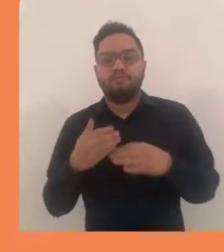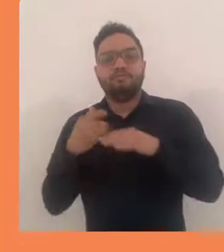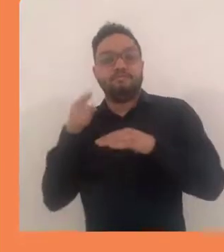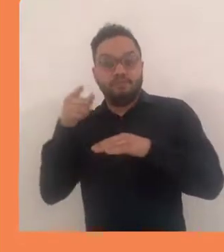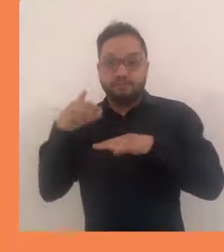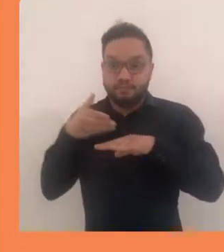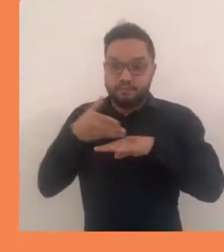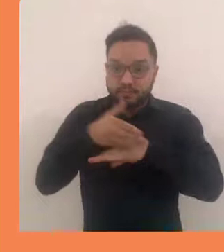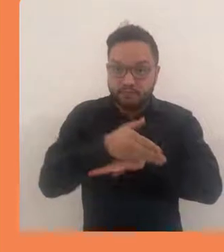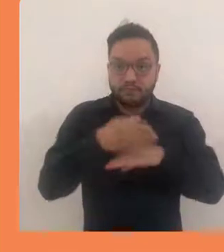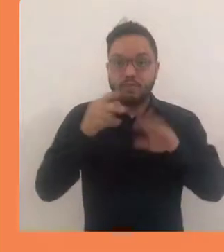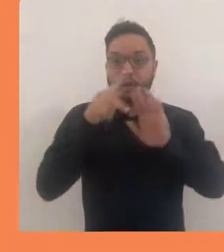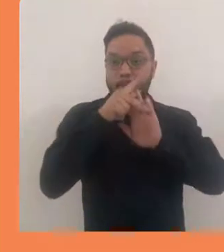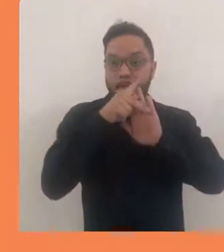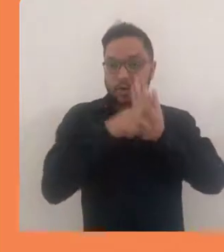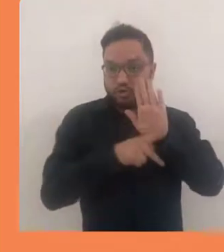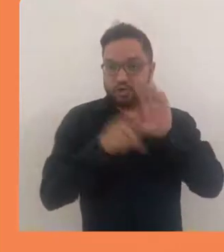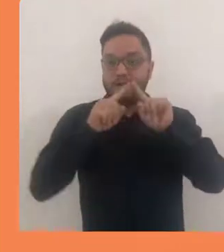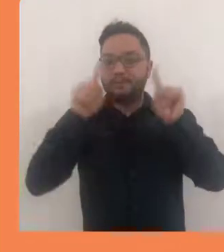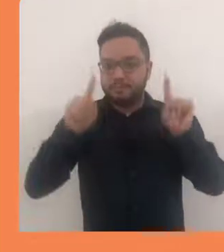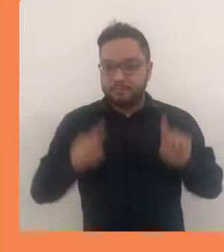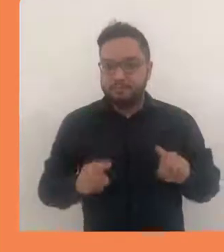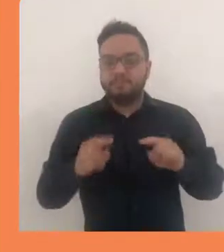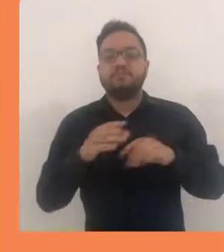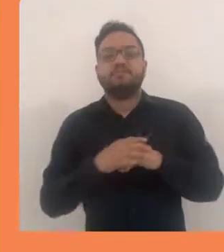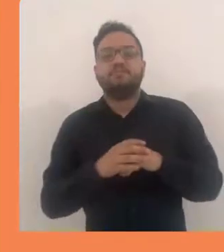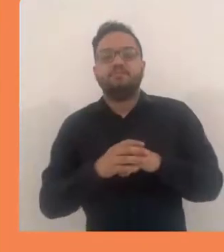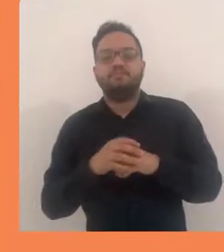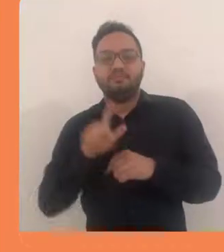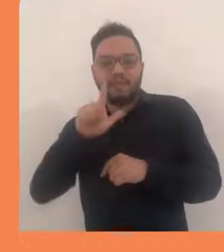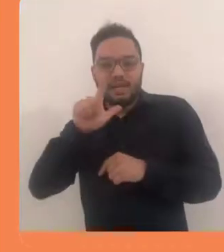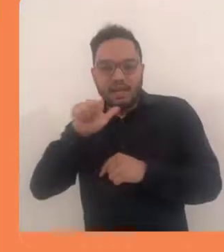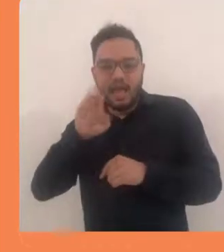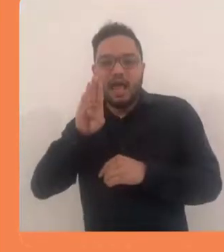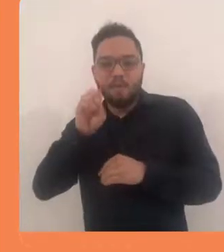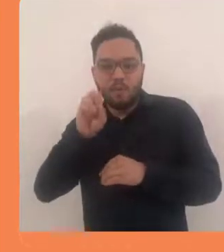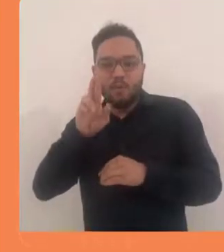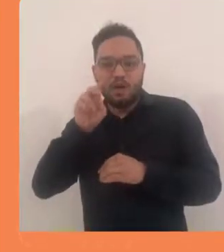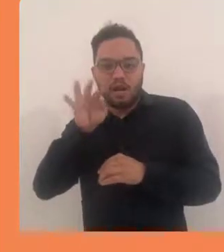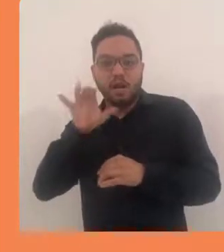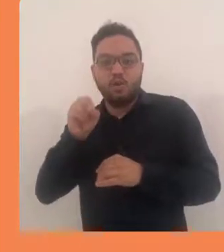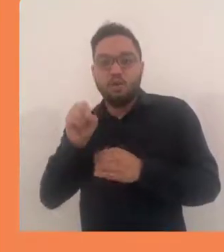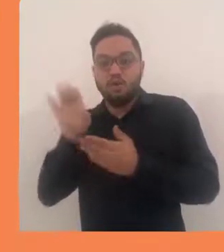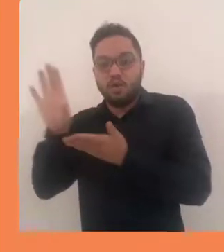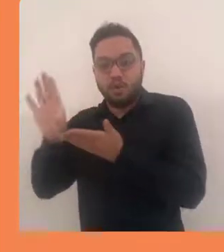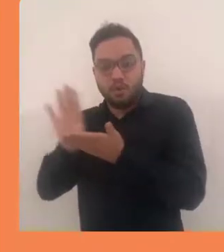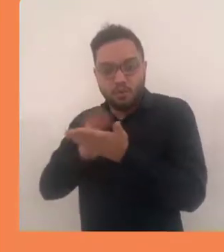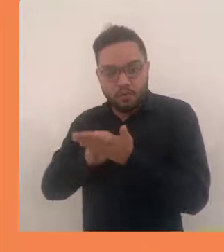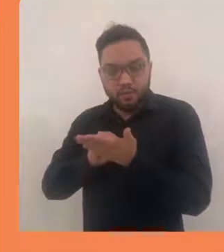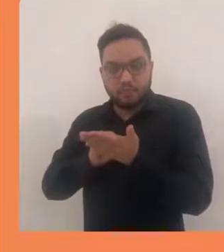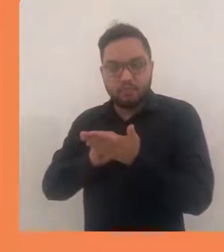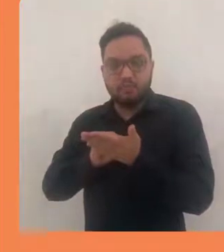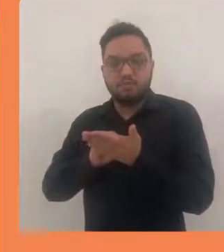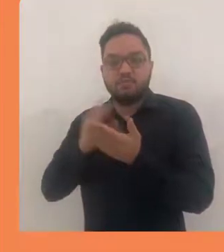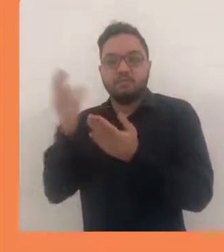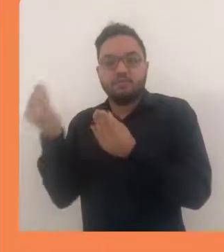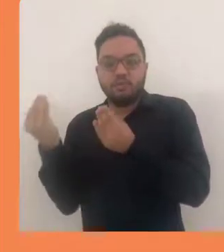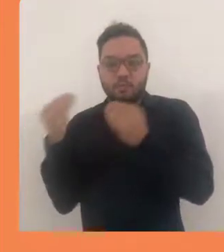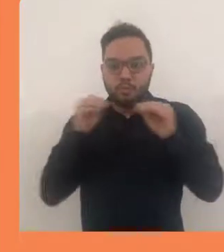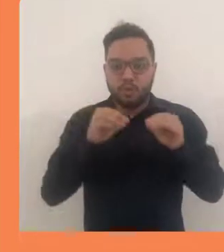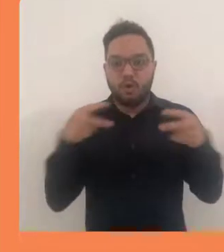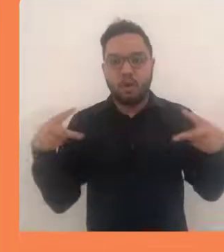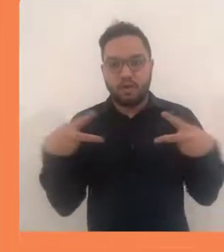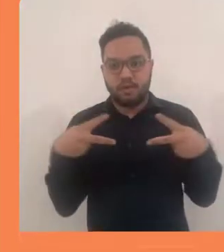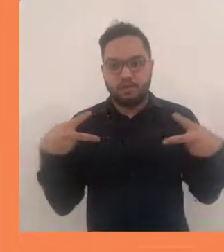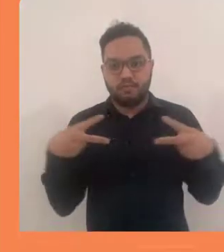Então qual é a URL externa? Então vou lá no projeto, projeto do laboratório, copiar